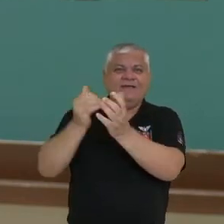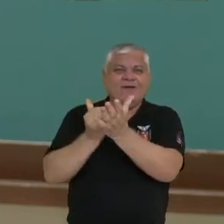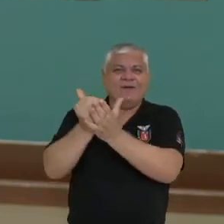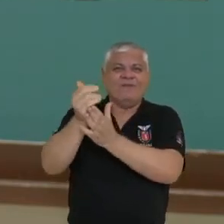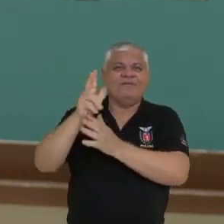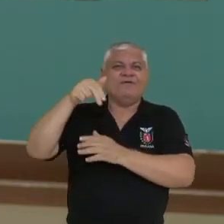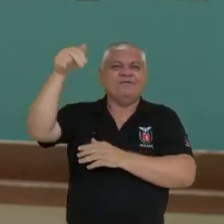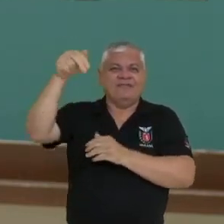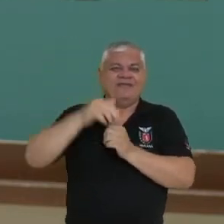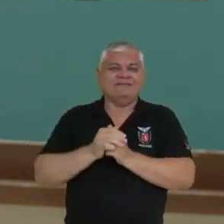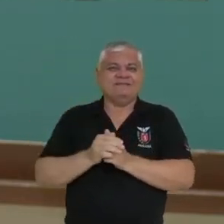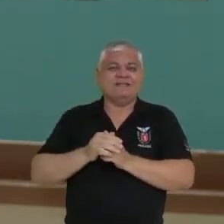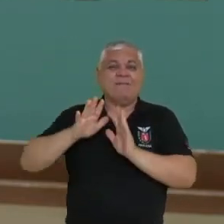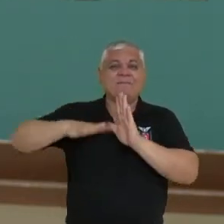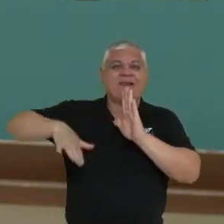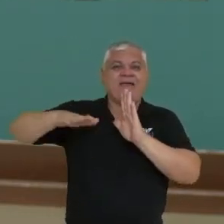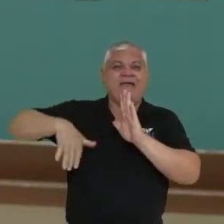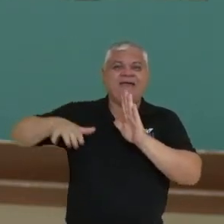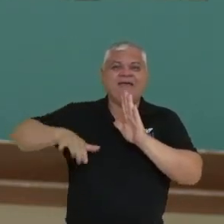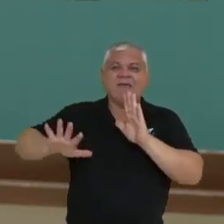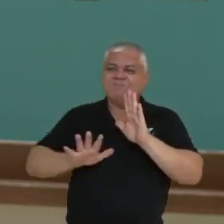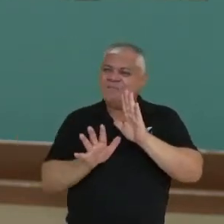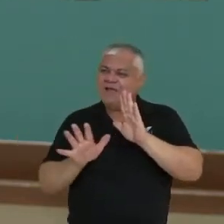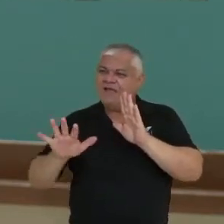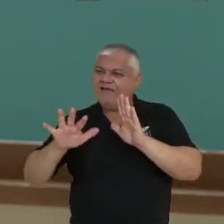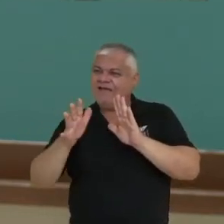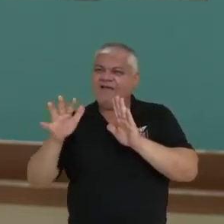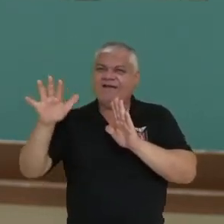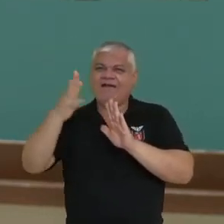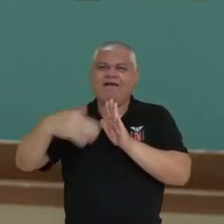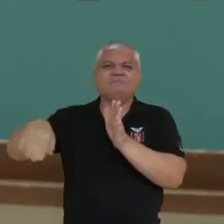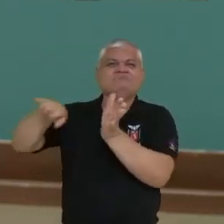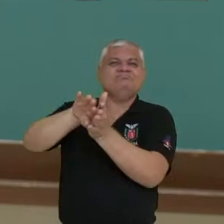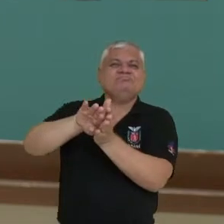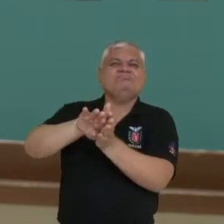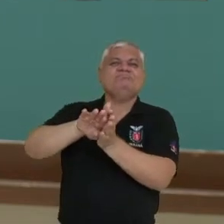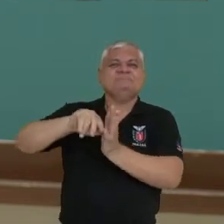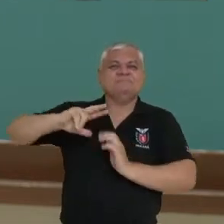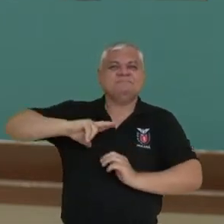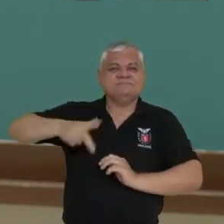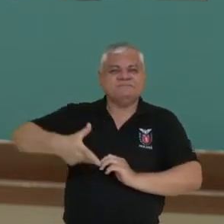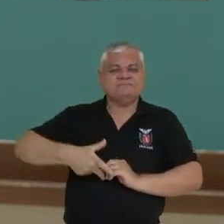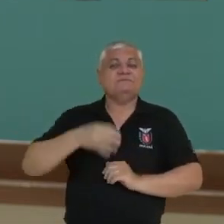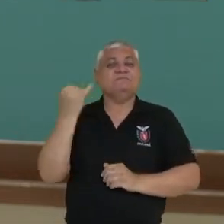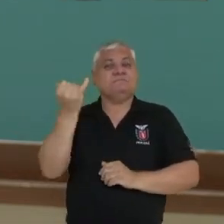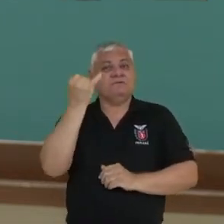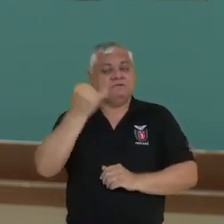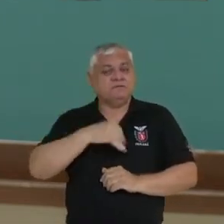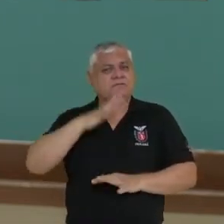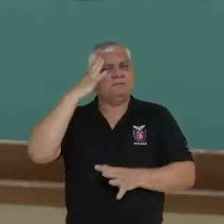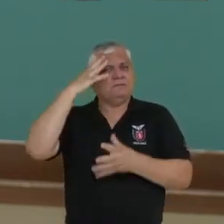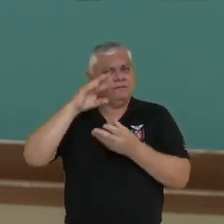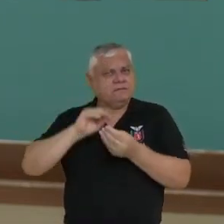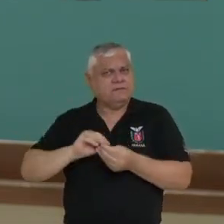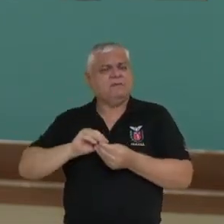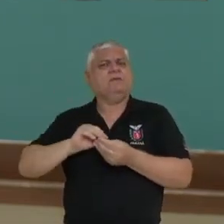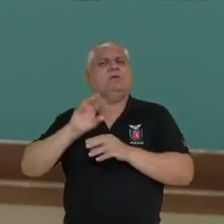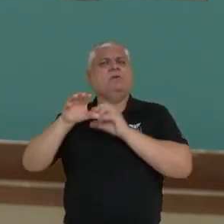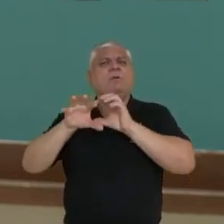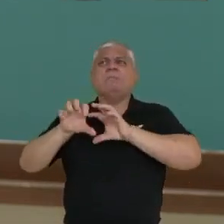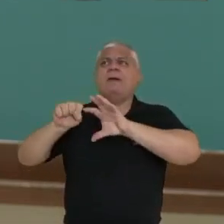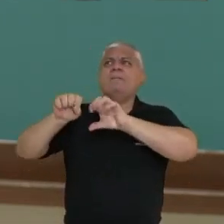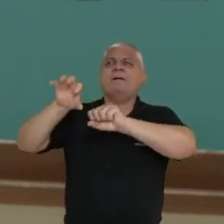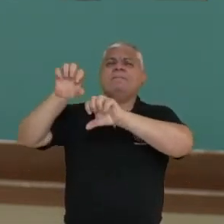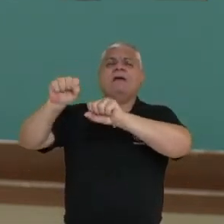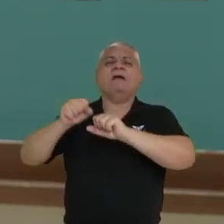partir do litoral? São características importantes para a compreensão da ocupação da região. Primeiro, como